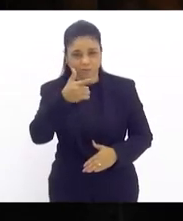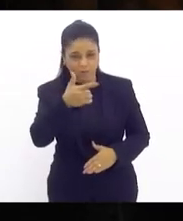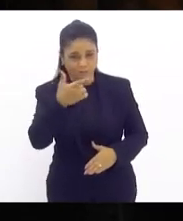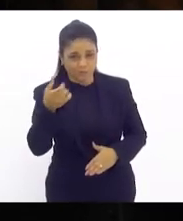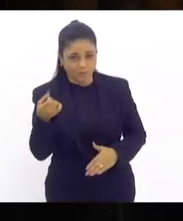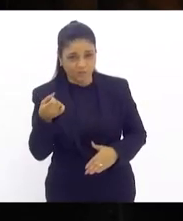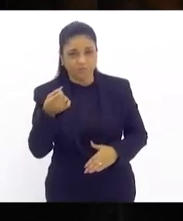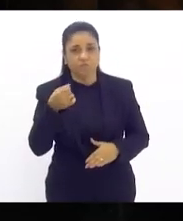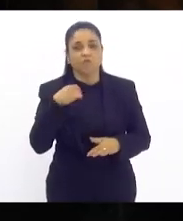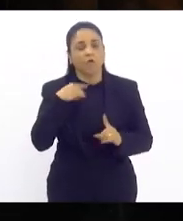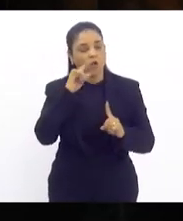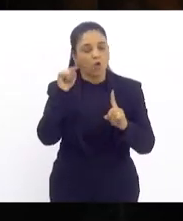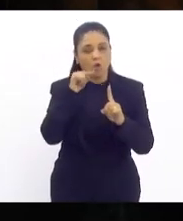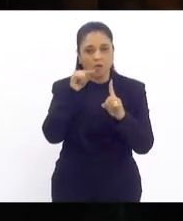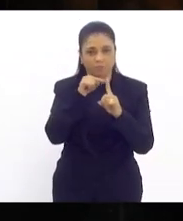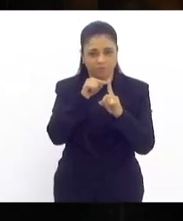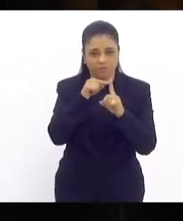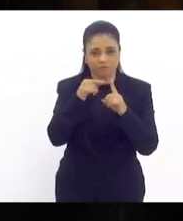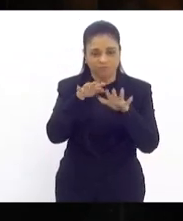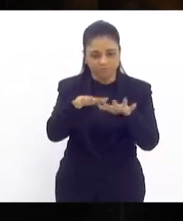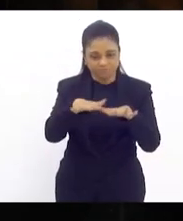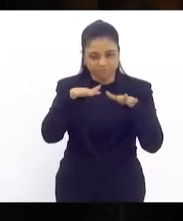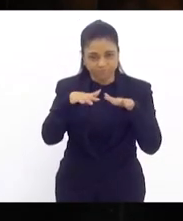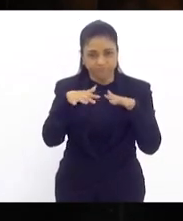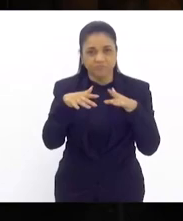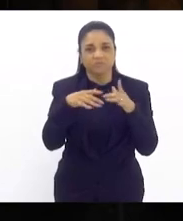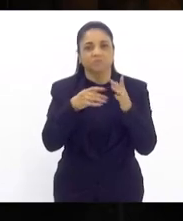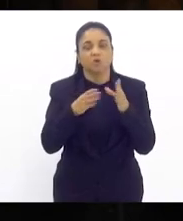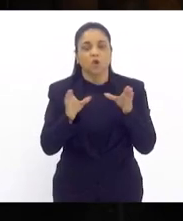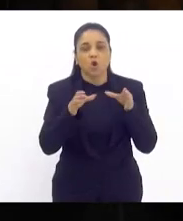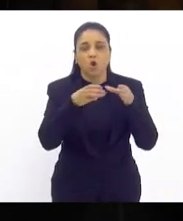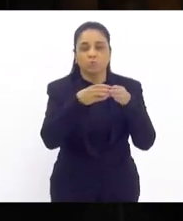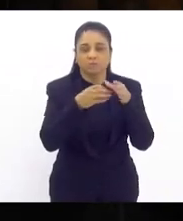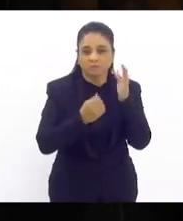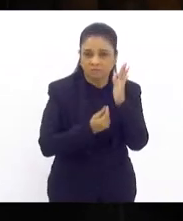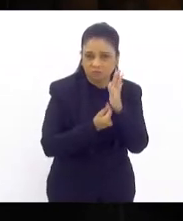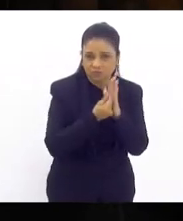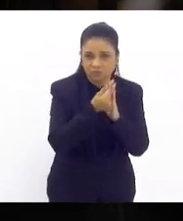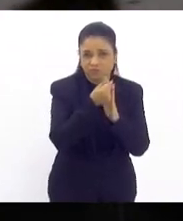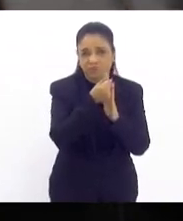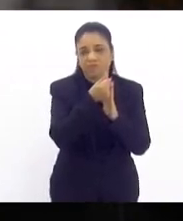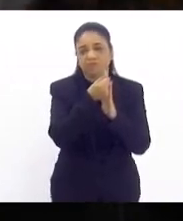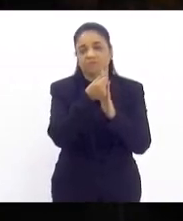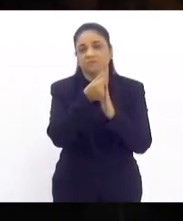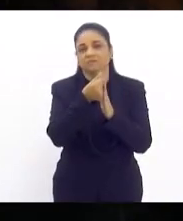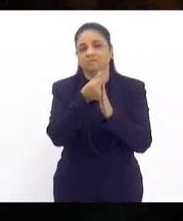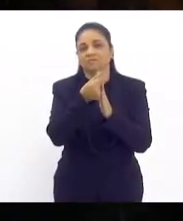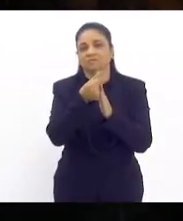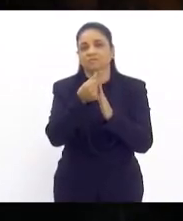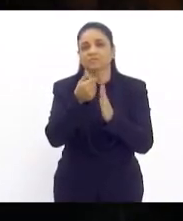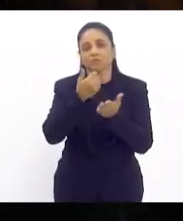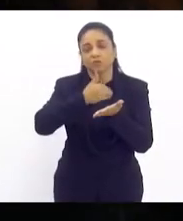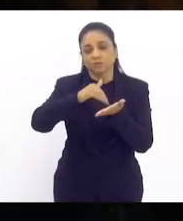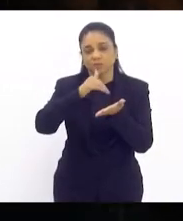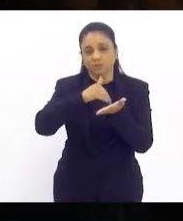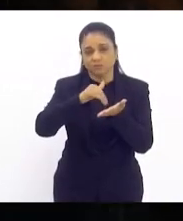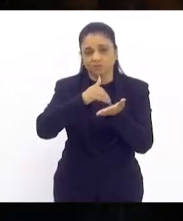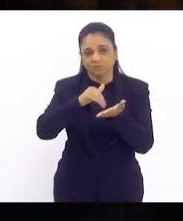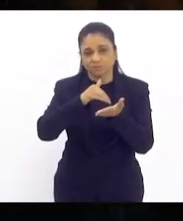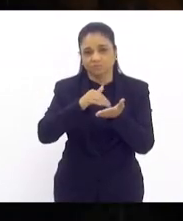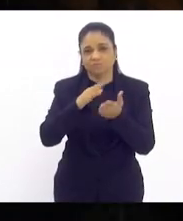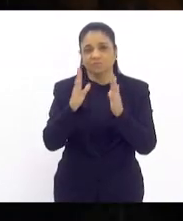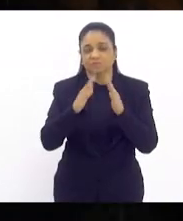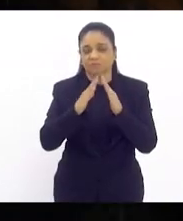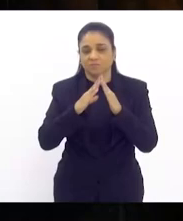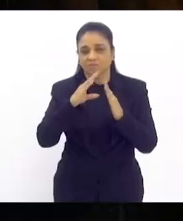audiência pública hoje da comissão de orçamento onde os secretários da casa civil